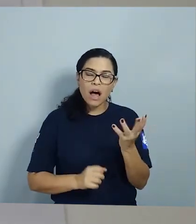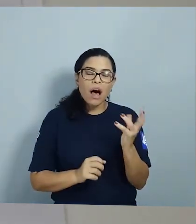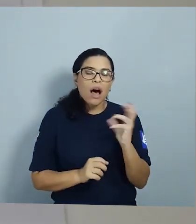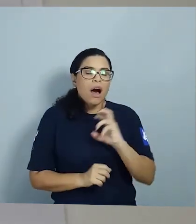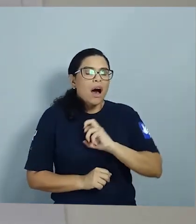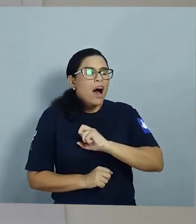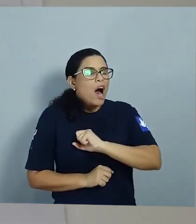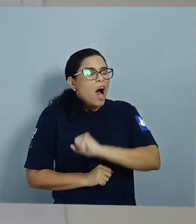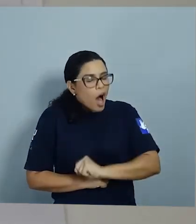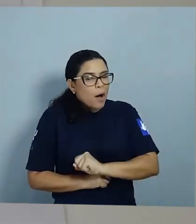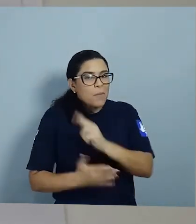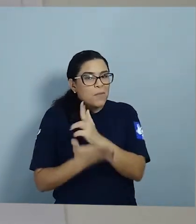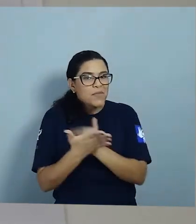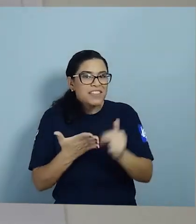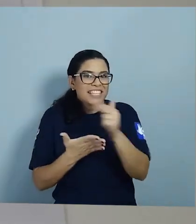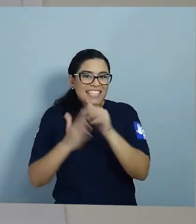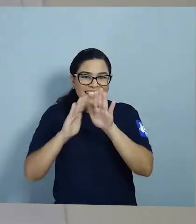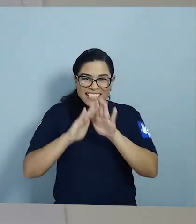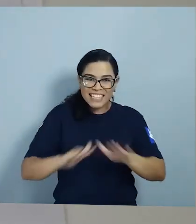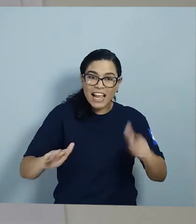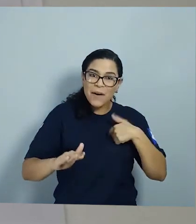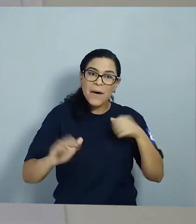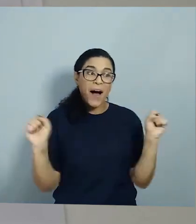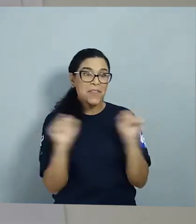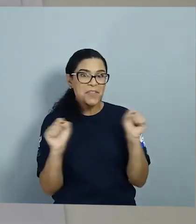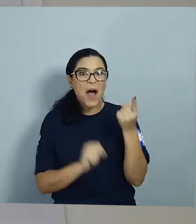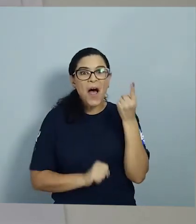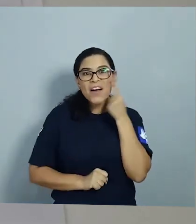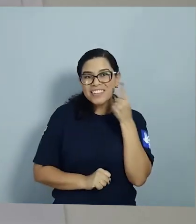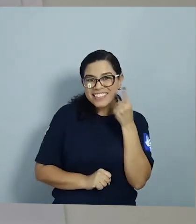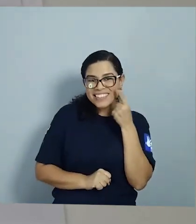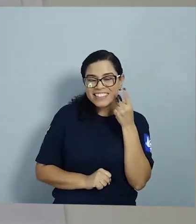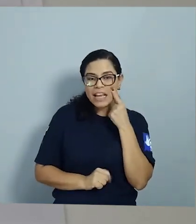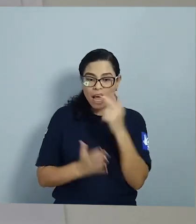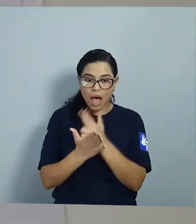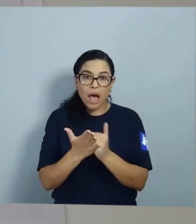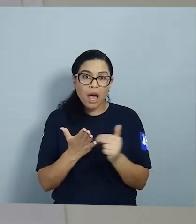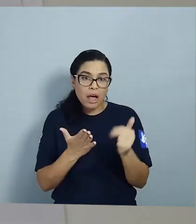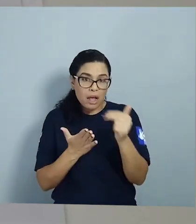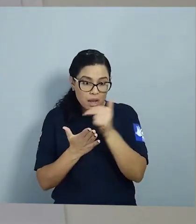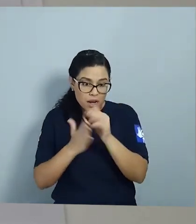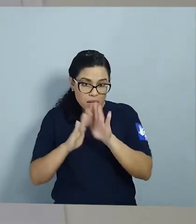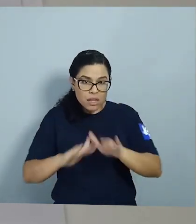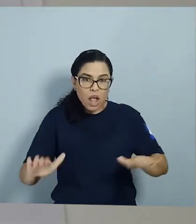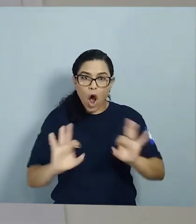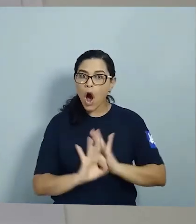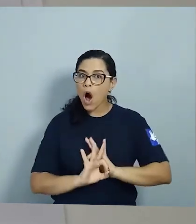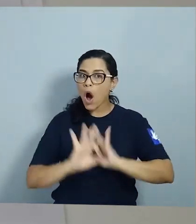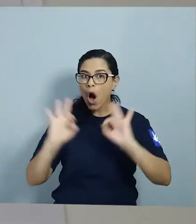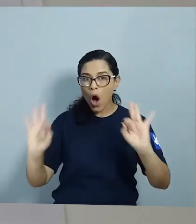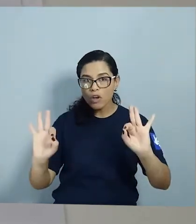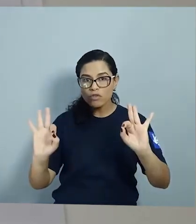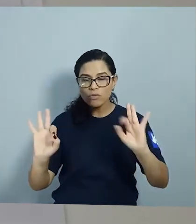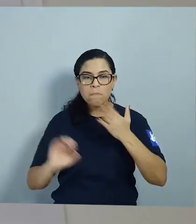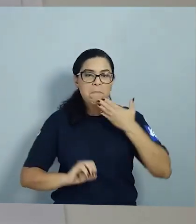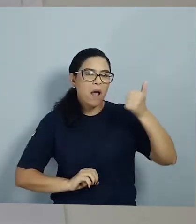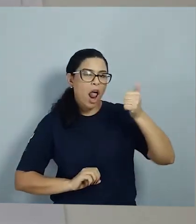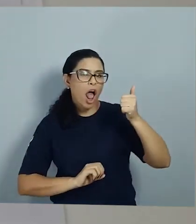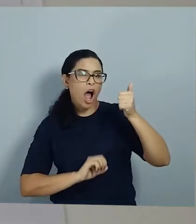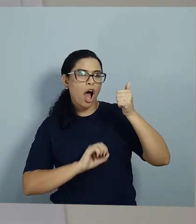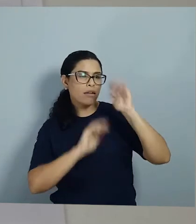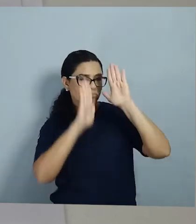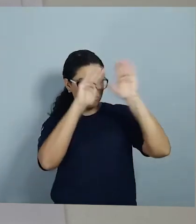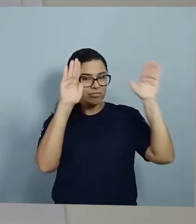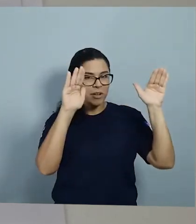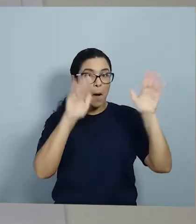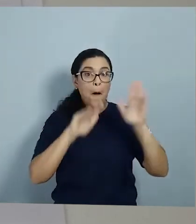Ah, eu adoro ver o desenho que vocês fazem As crianças desenham muito melhor que os adultos Por isso, eu pedi para Alice fazer